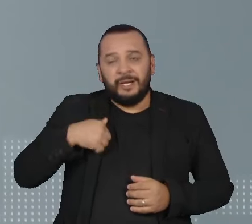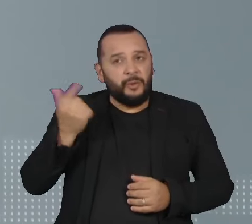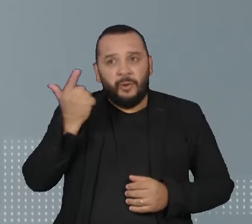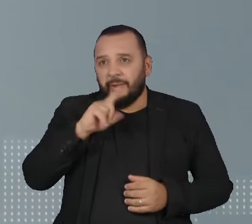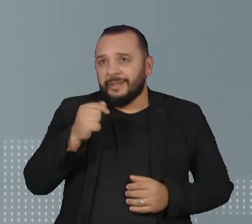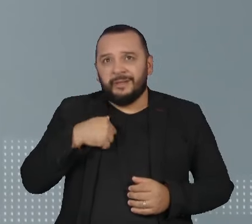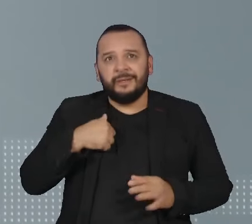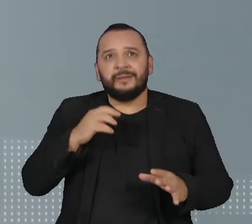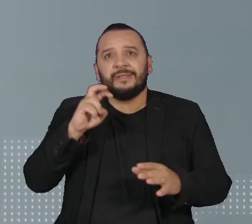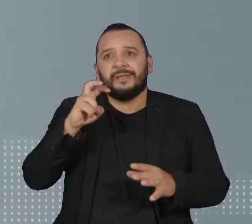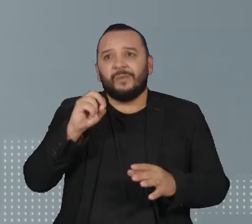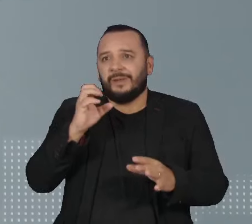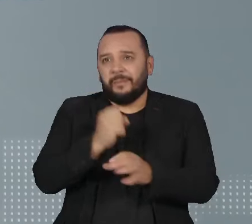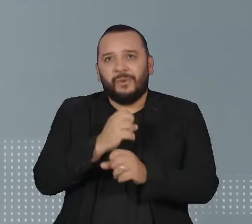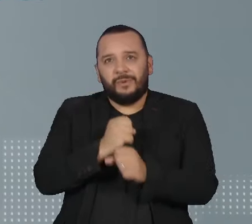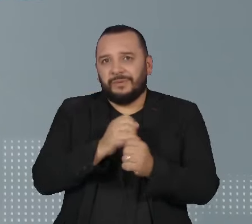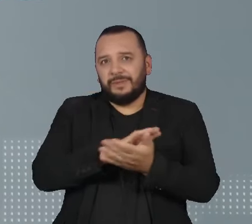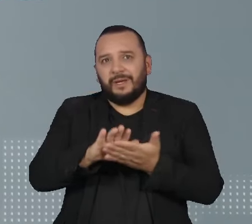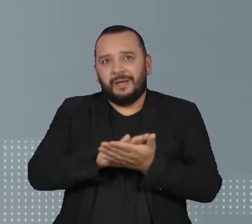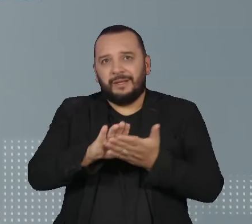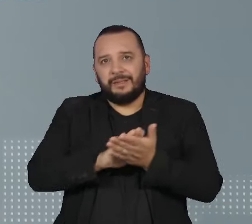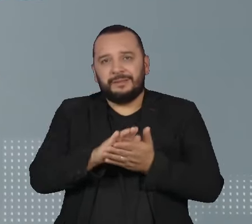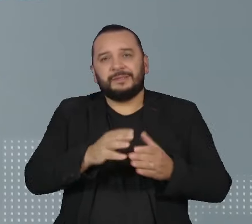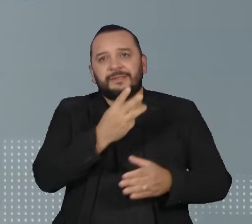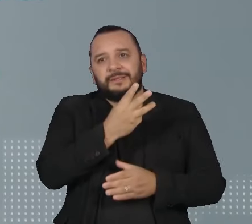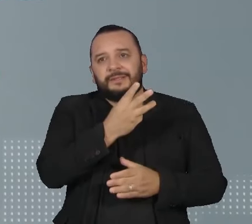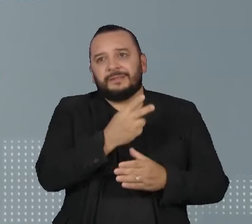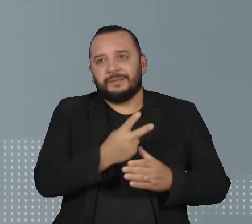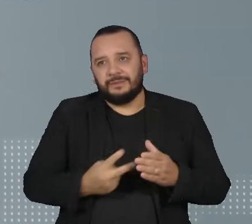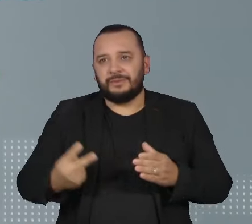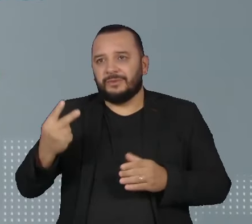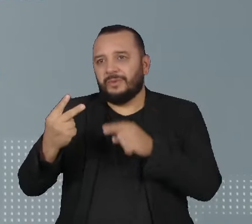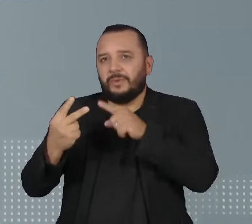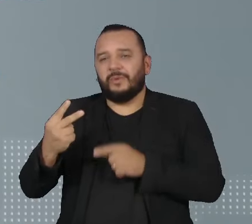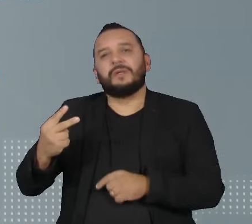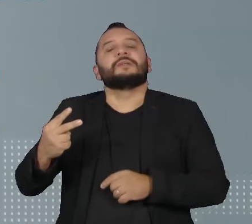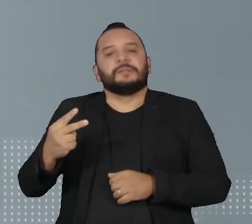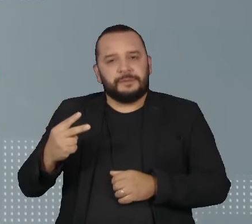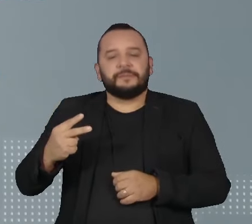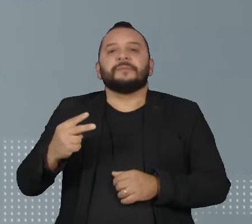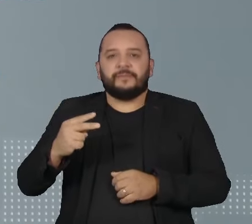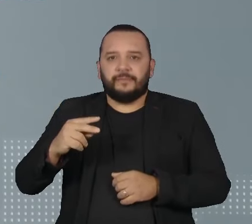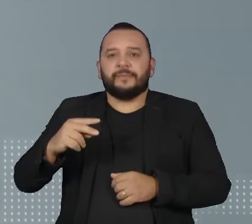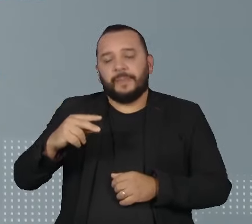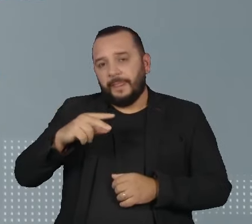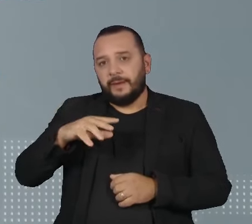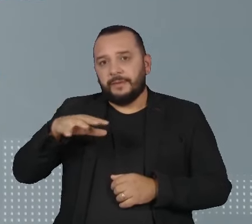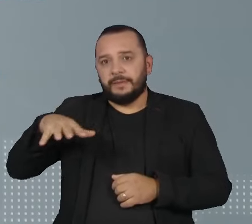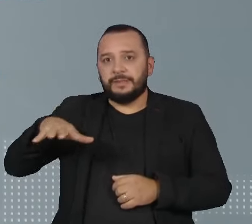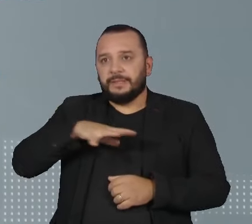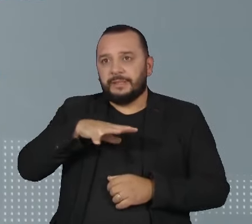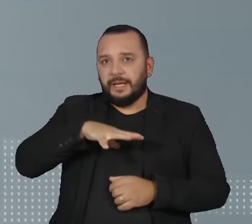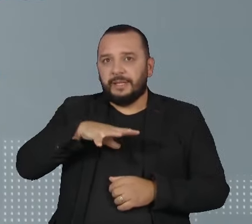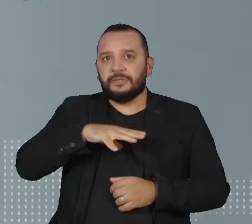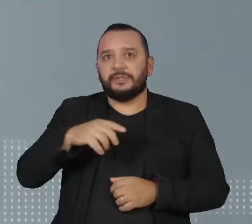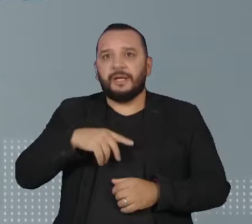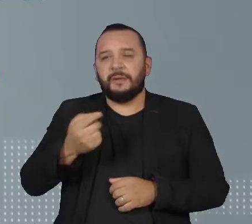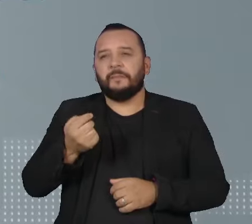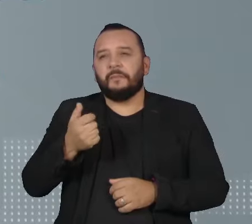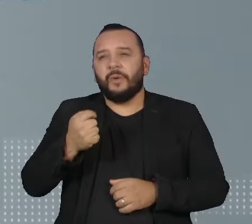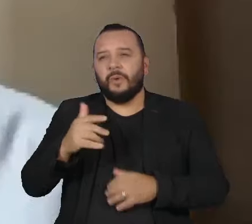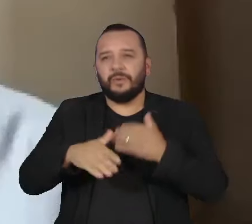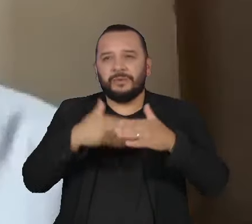50 pontos. Dois em cada três municípios brasileiros têm nível baixo ou muito baixo de desenvolvimento